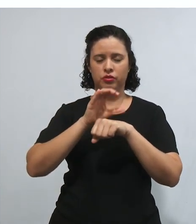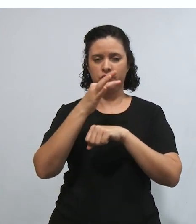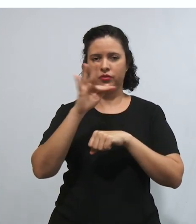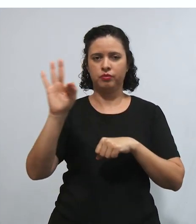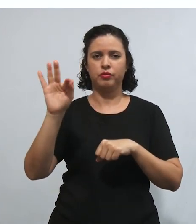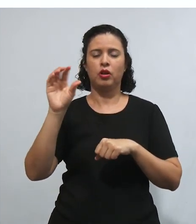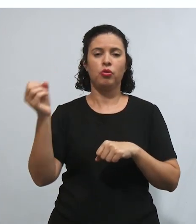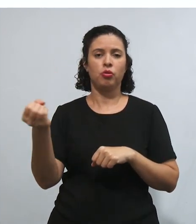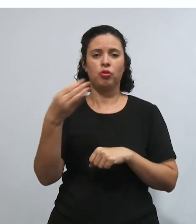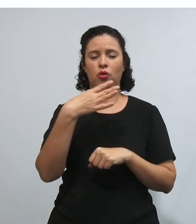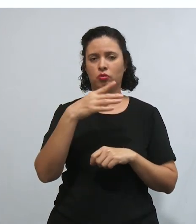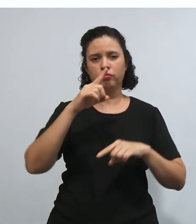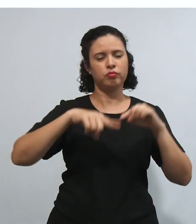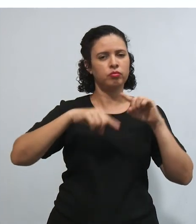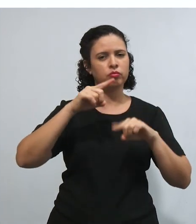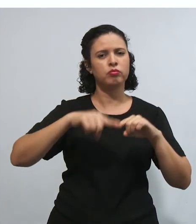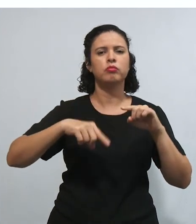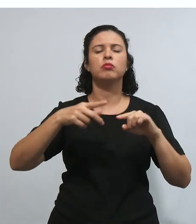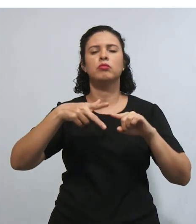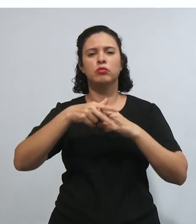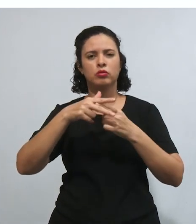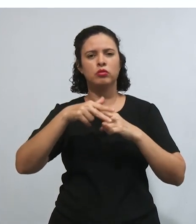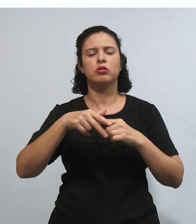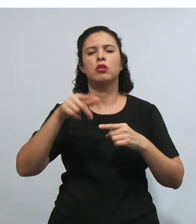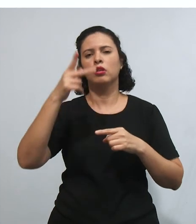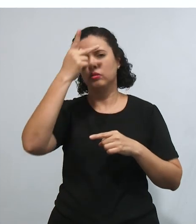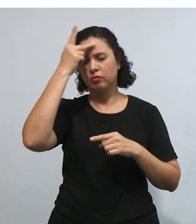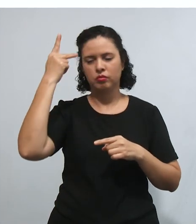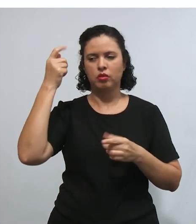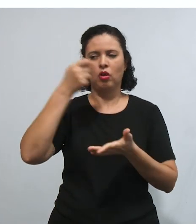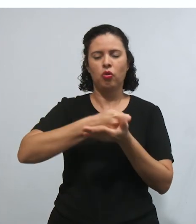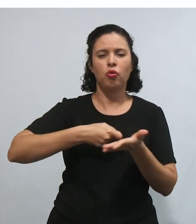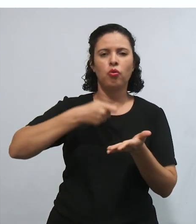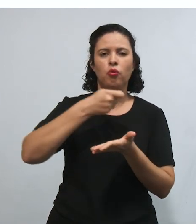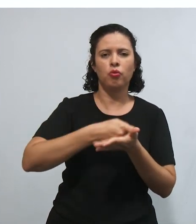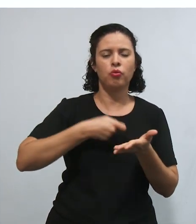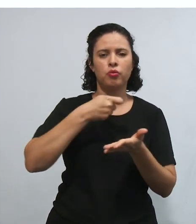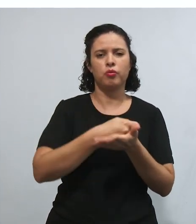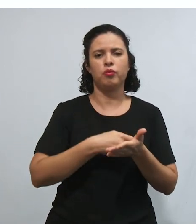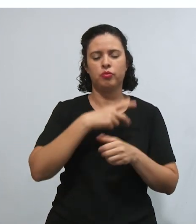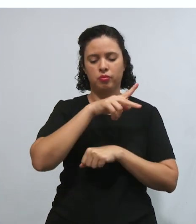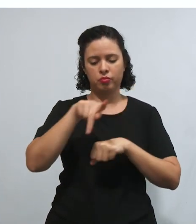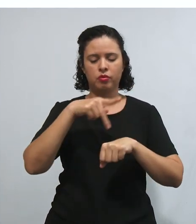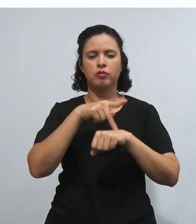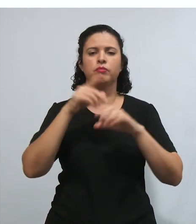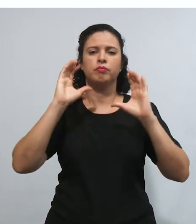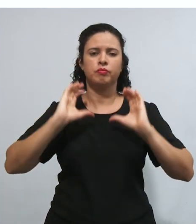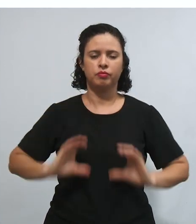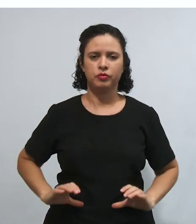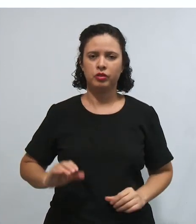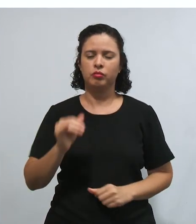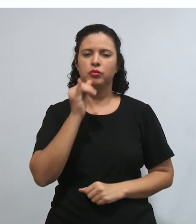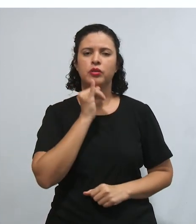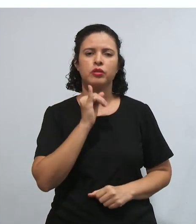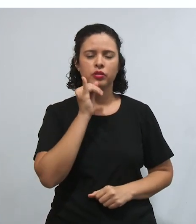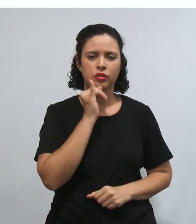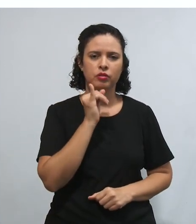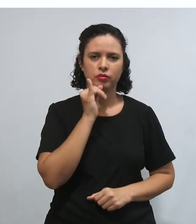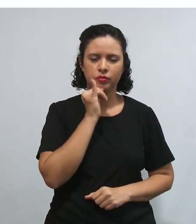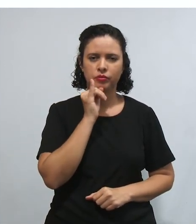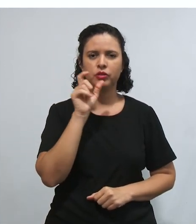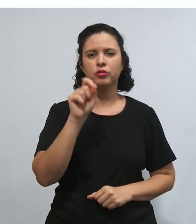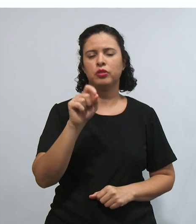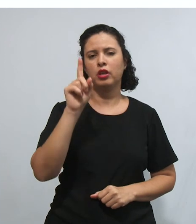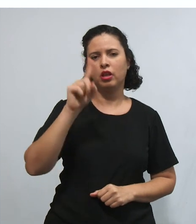colocados à disposição daqueles que lutam por um país cidadão, como, por exemplo, o sufragio